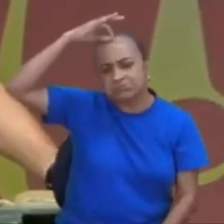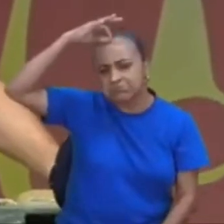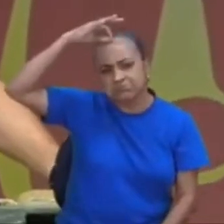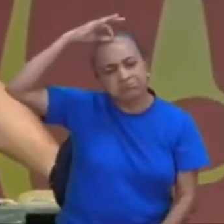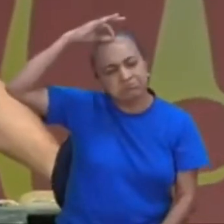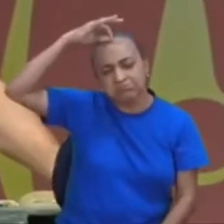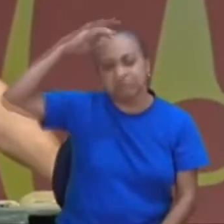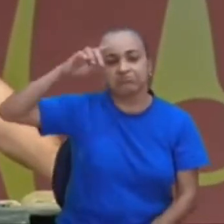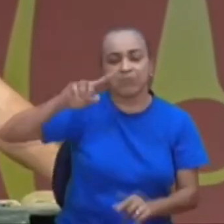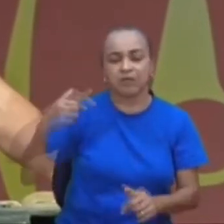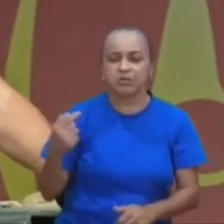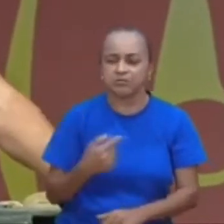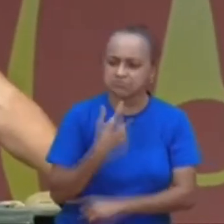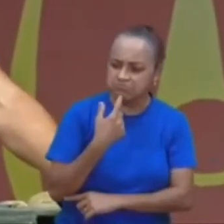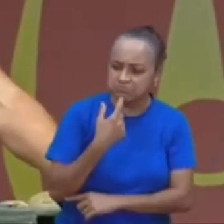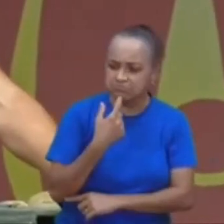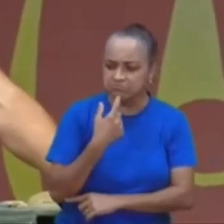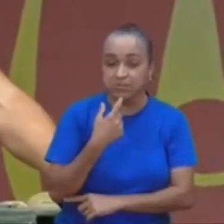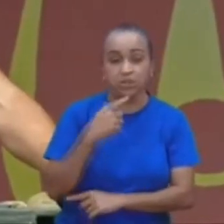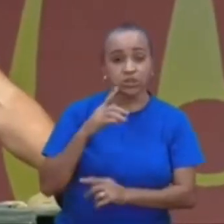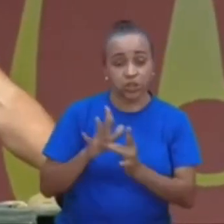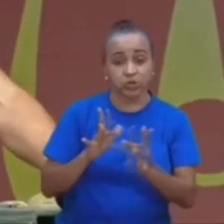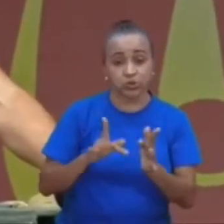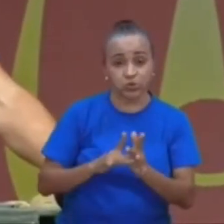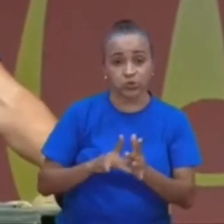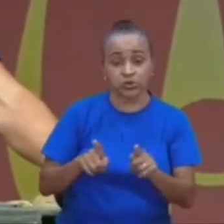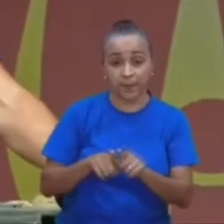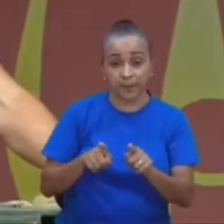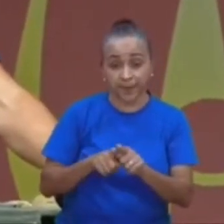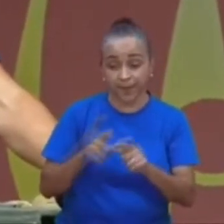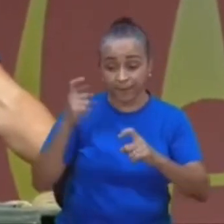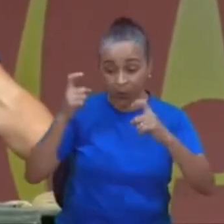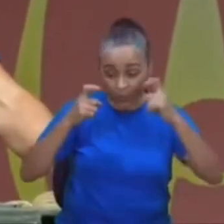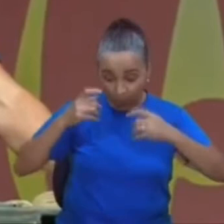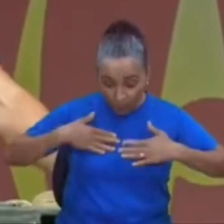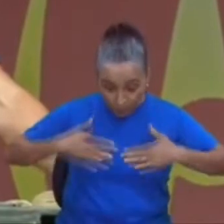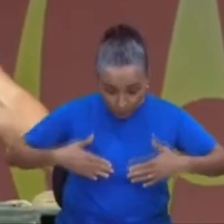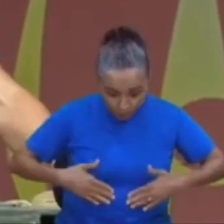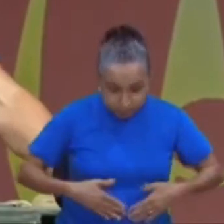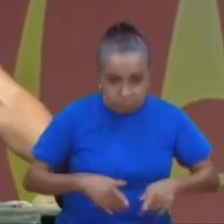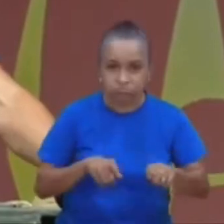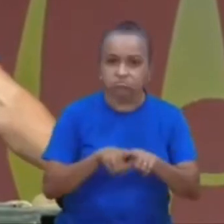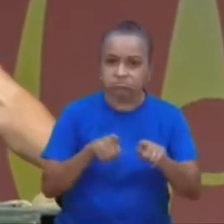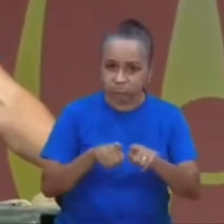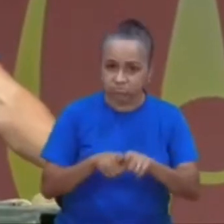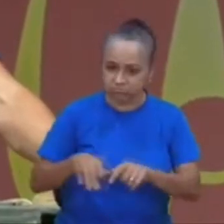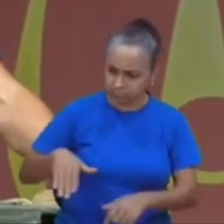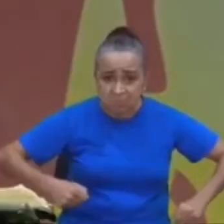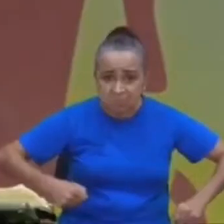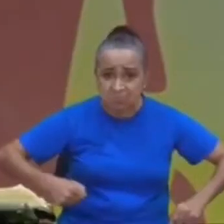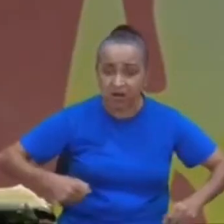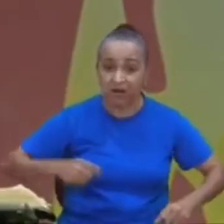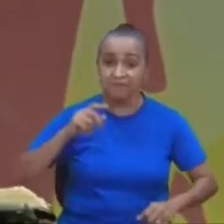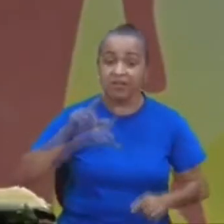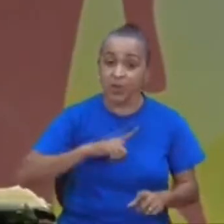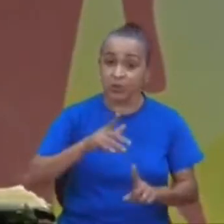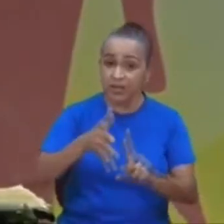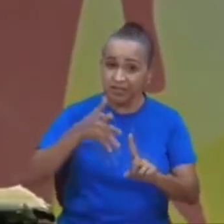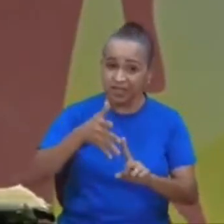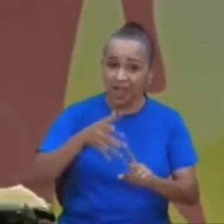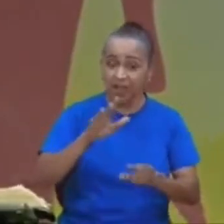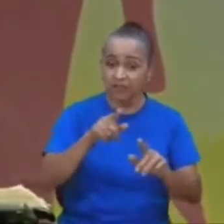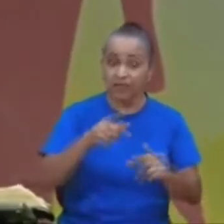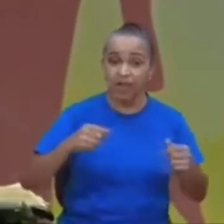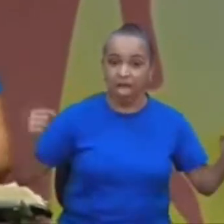a gente vai ver daqui a pouco, que ele se preocupou com a parte mental, de conhecimento, e se preocupou com a parte física também, olha Jesus nos dá um